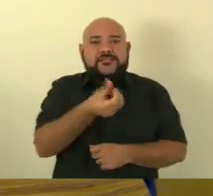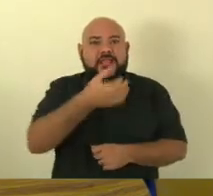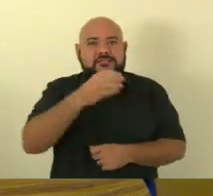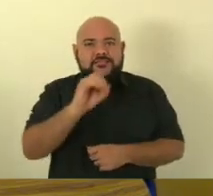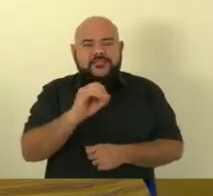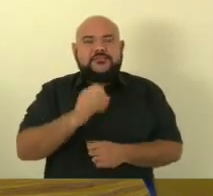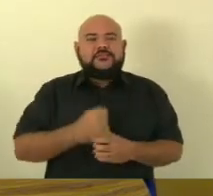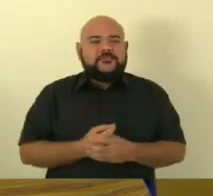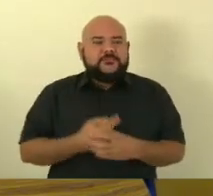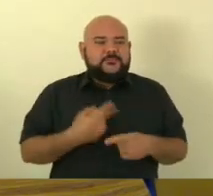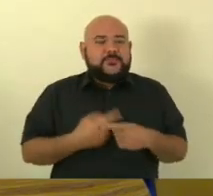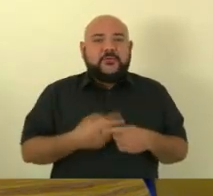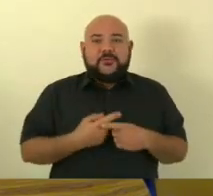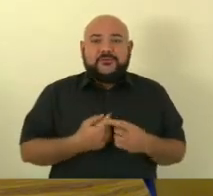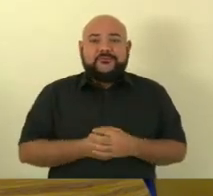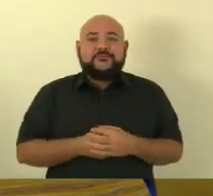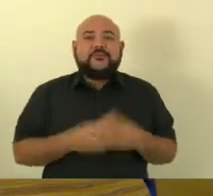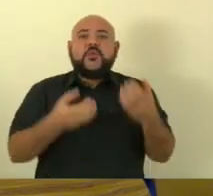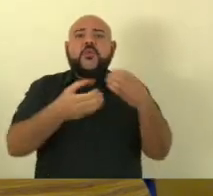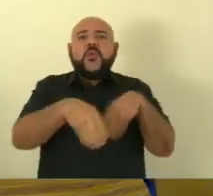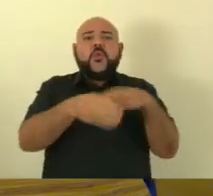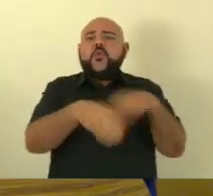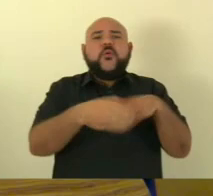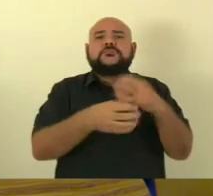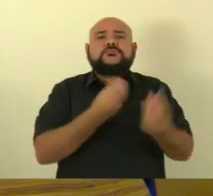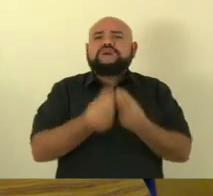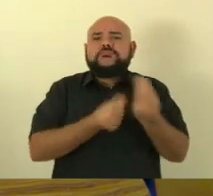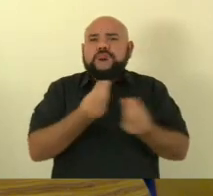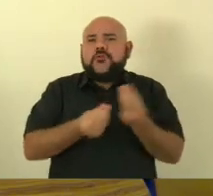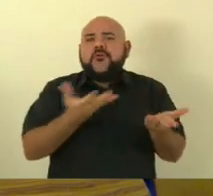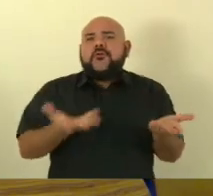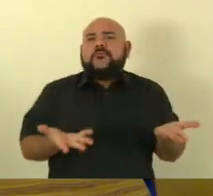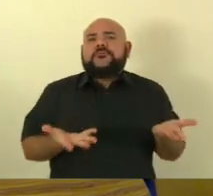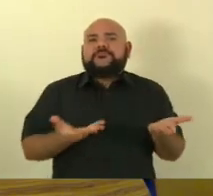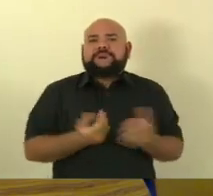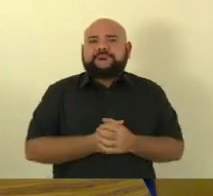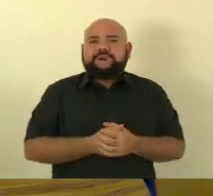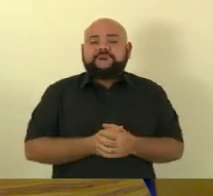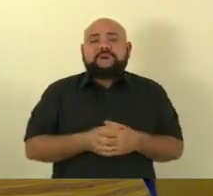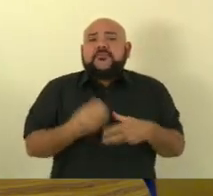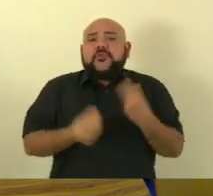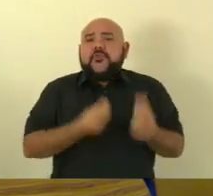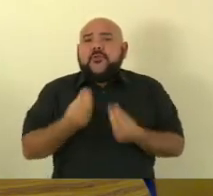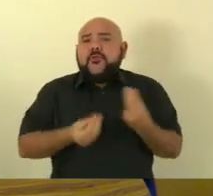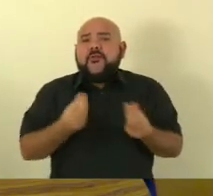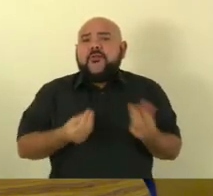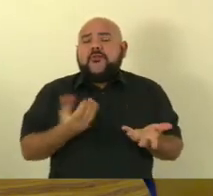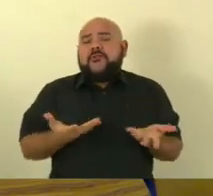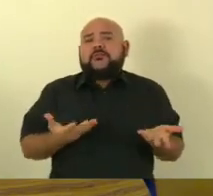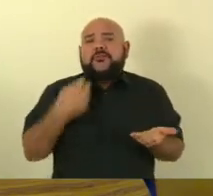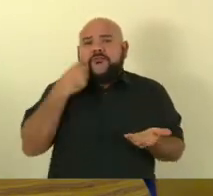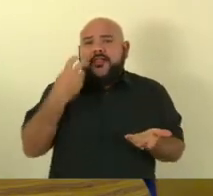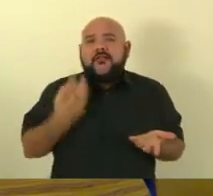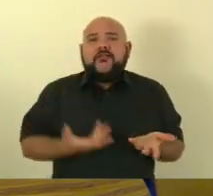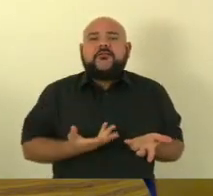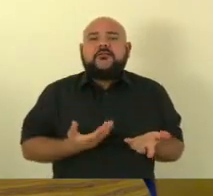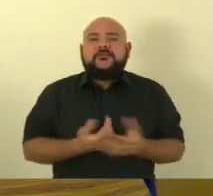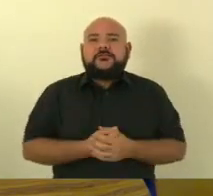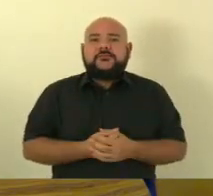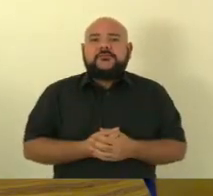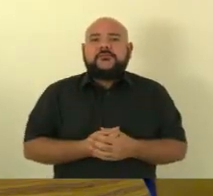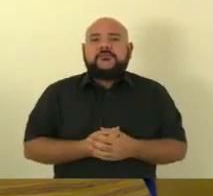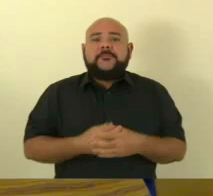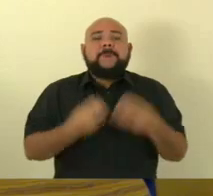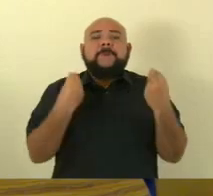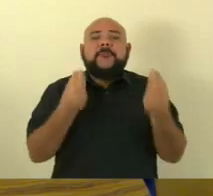nós senão o concurso público fica desmoralizado fica desmoralizado o que que adianta fazer